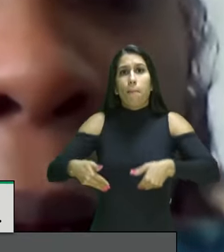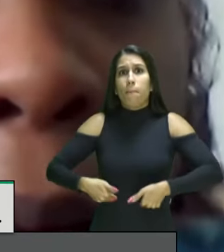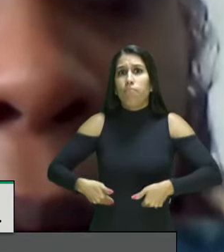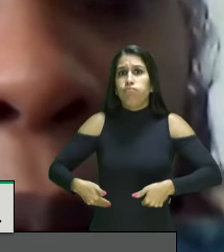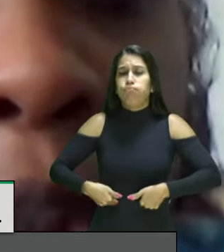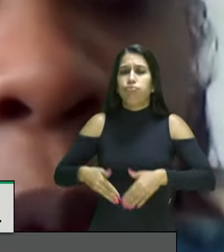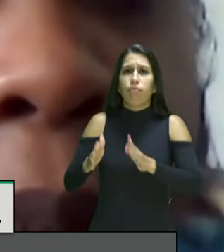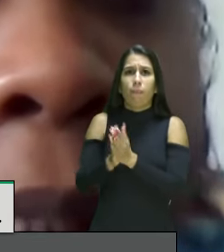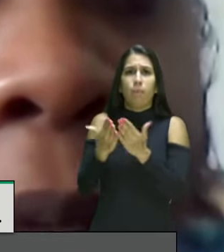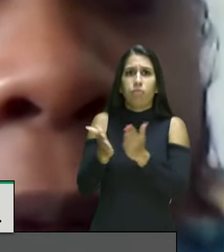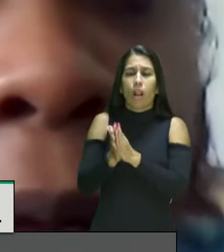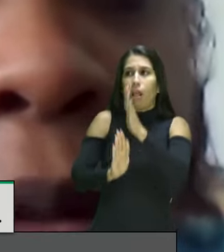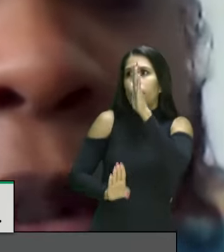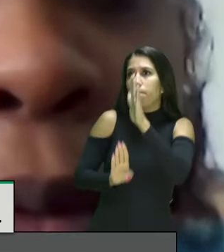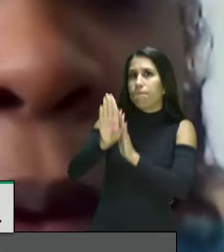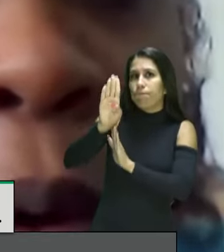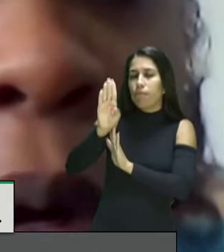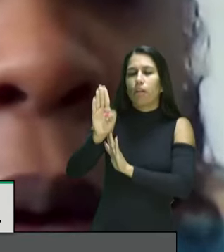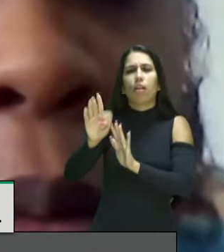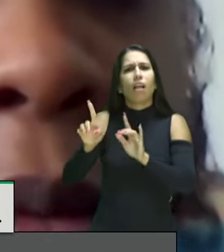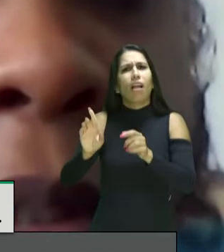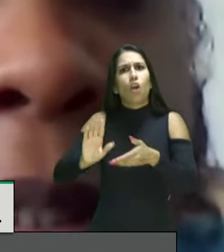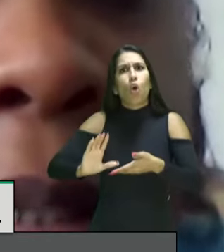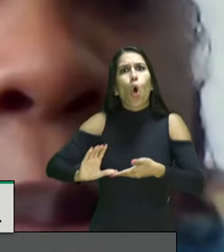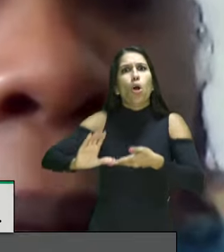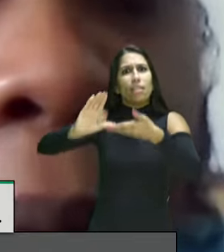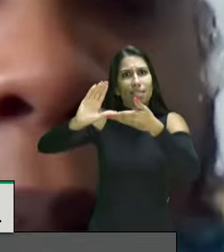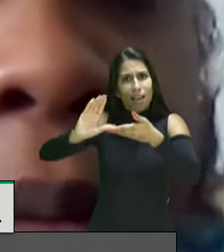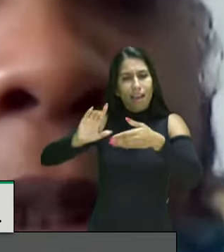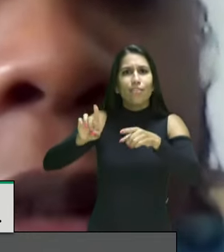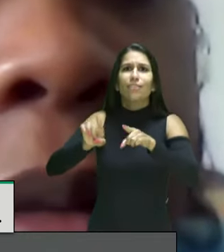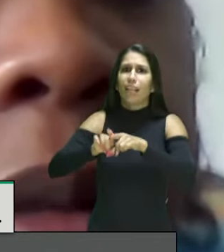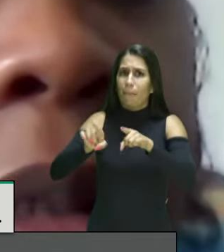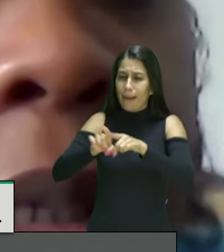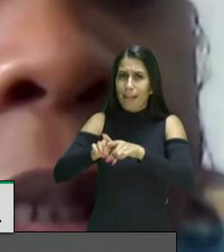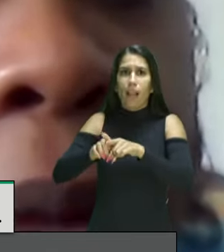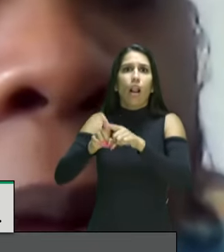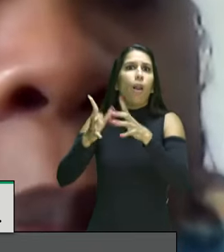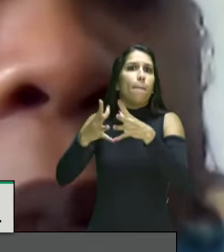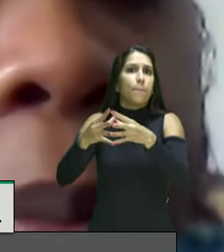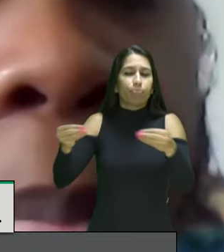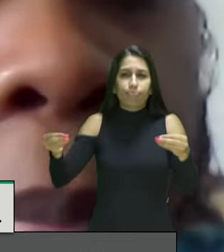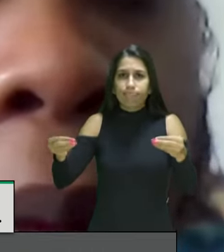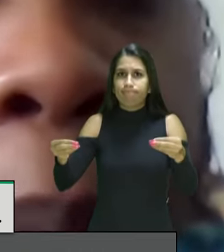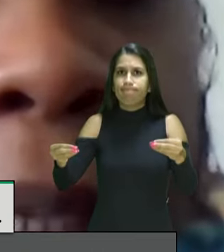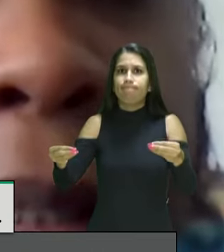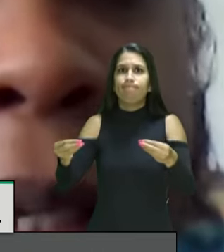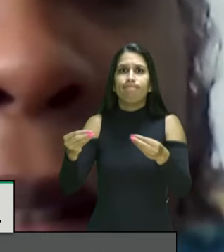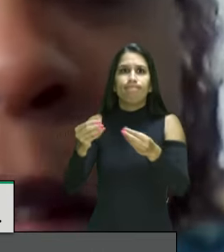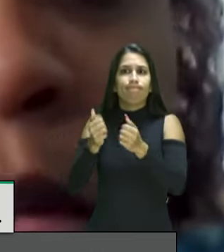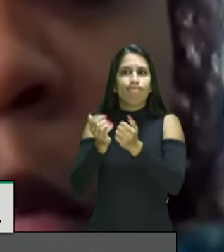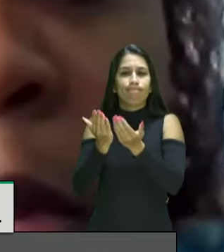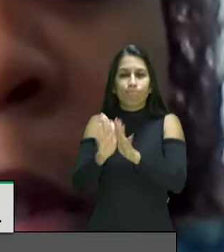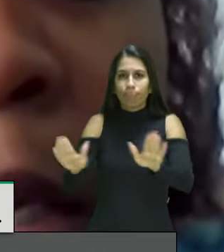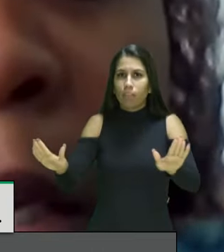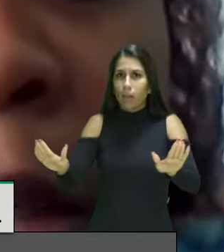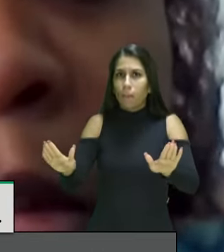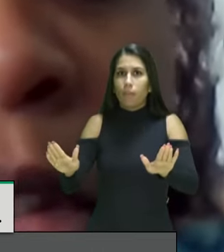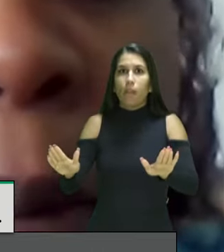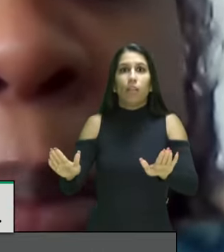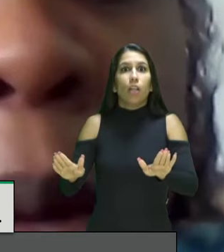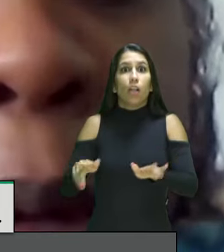os conselhos foram dizimados sabe a presença dos